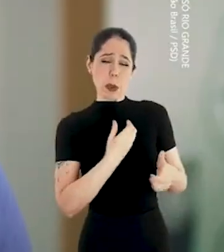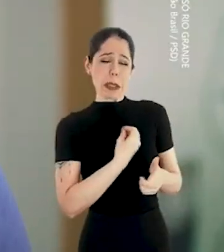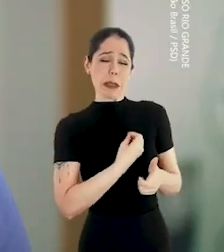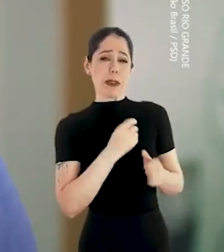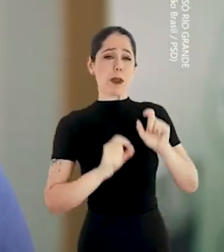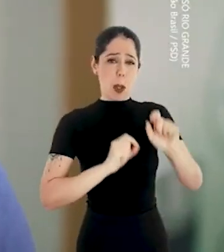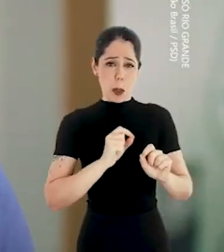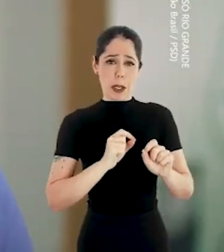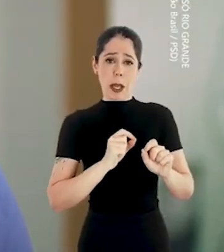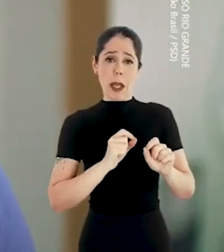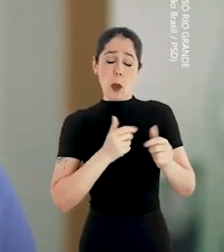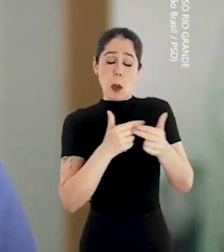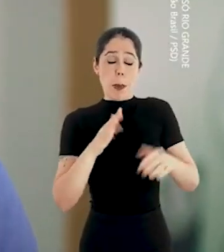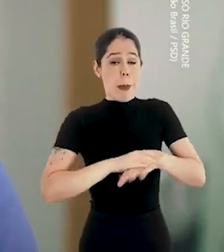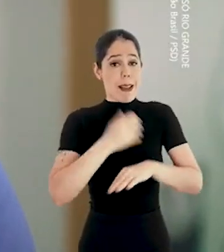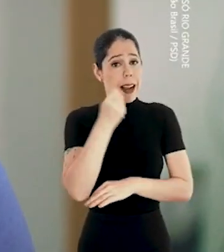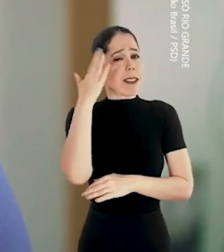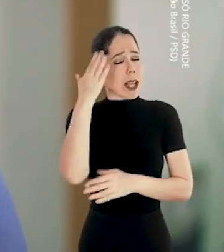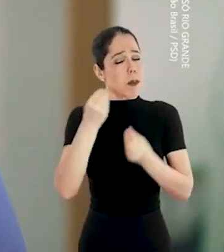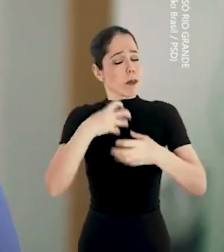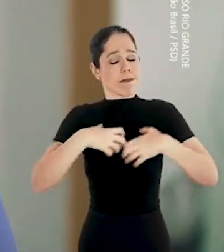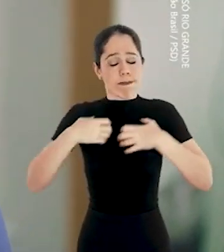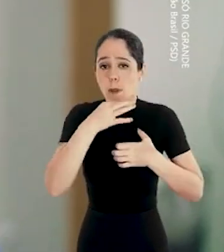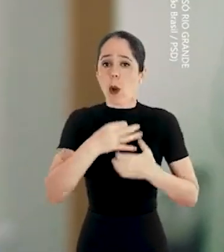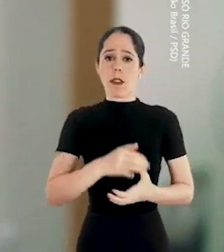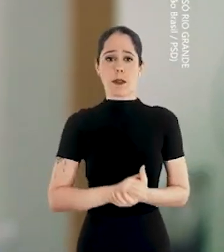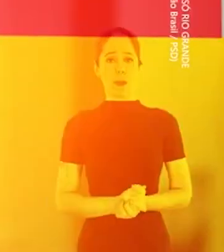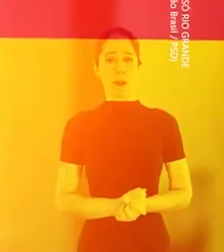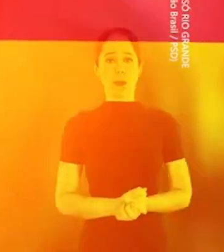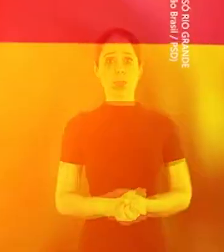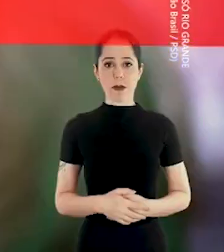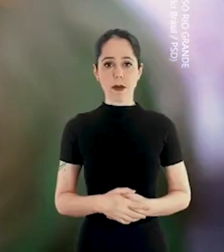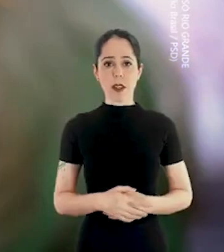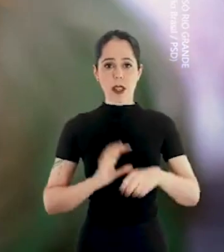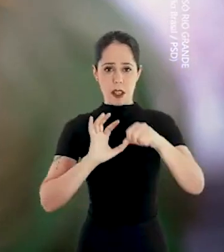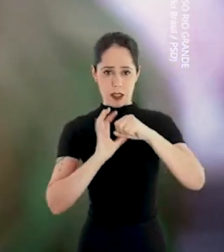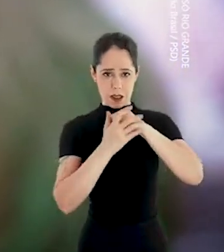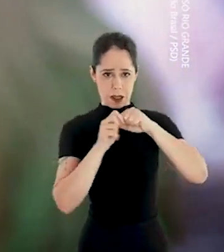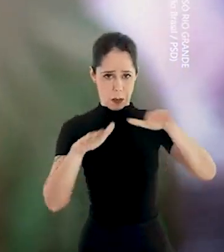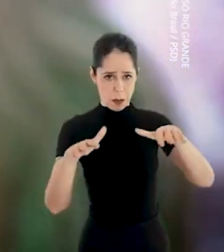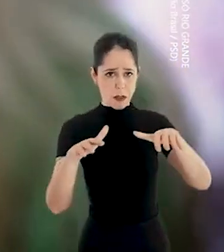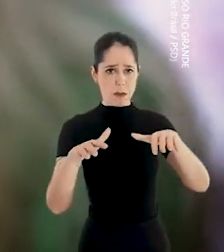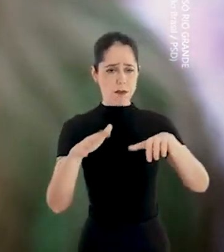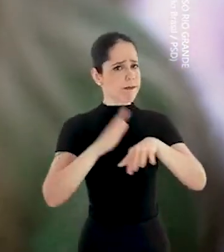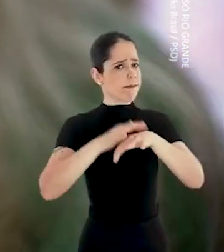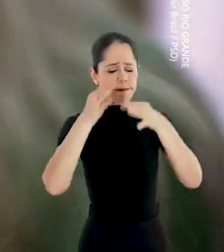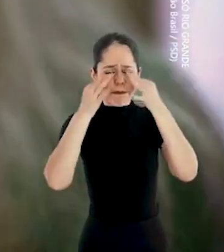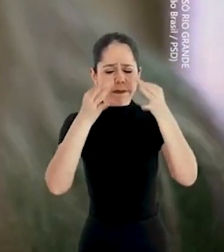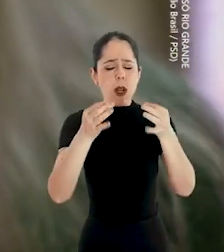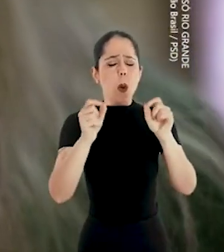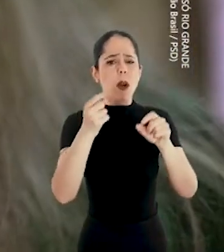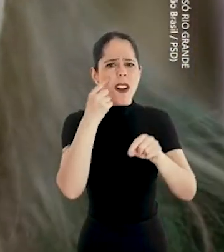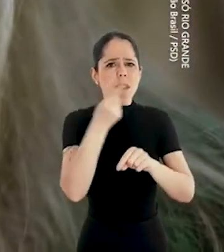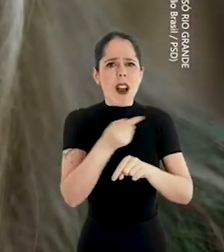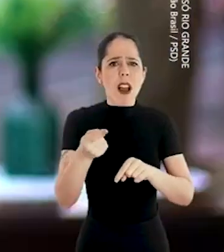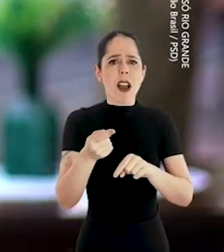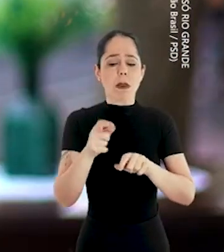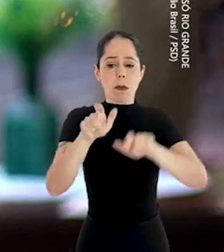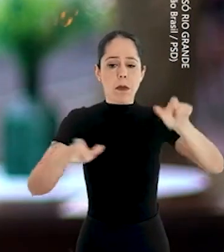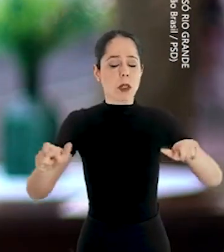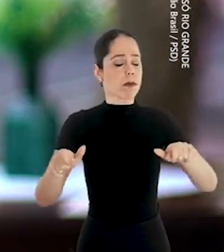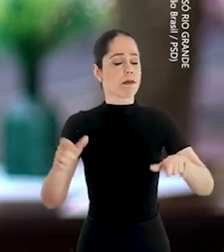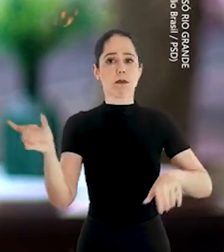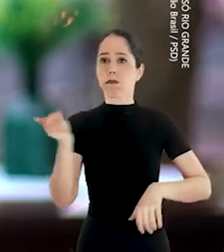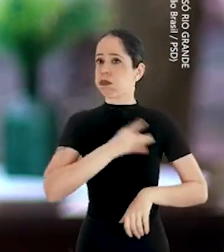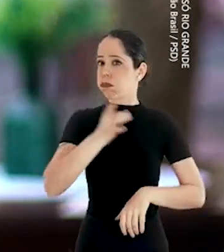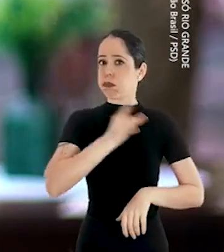Quem viveu o pior sabe como foi devastador. Na pandemia, o nos chamava mais atenção era